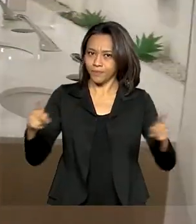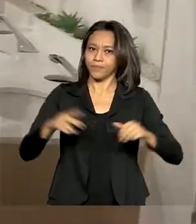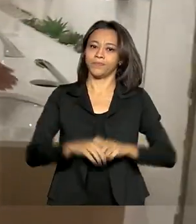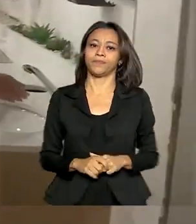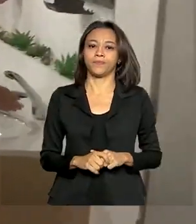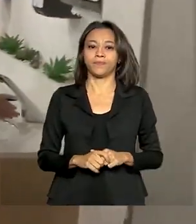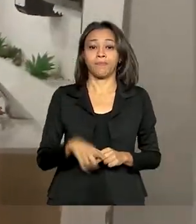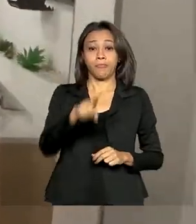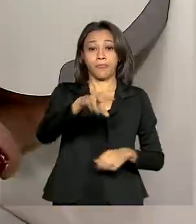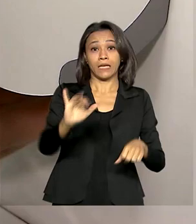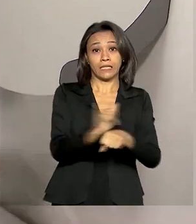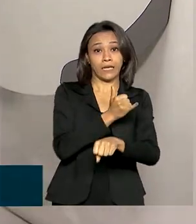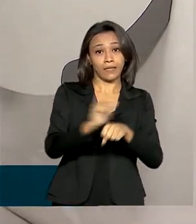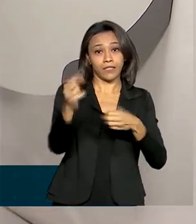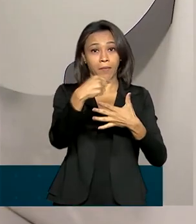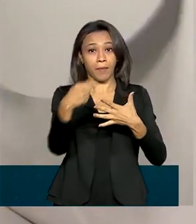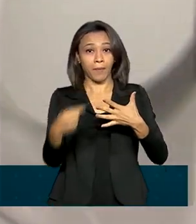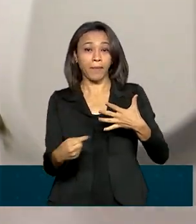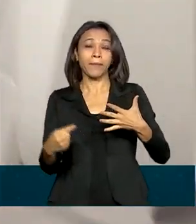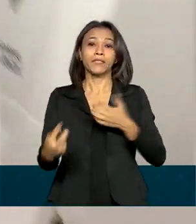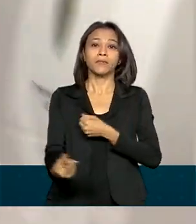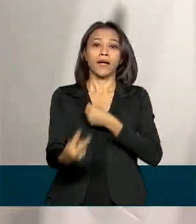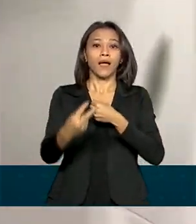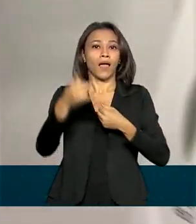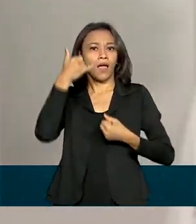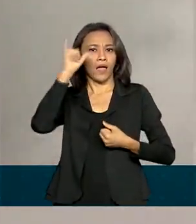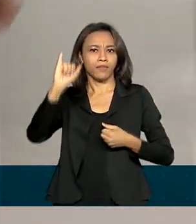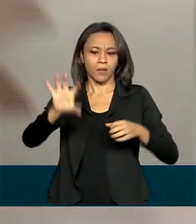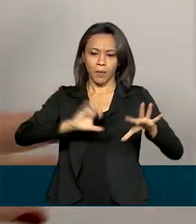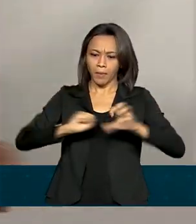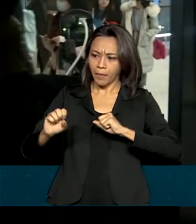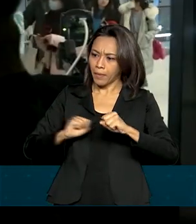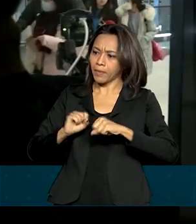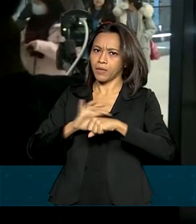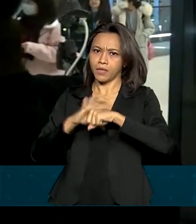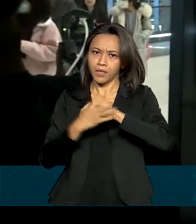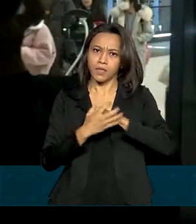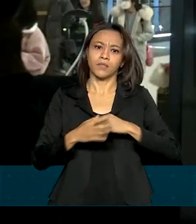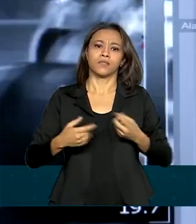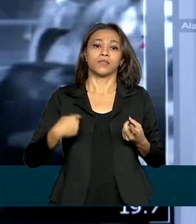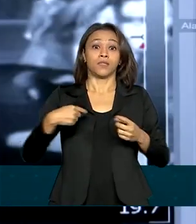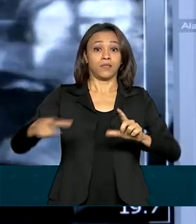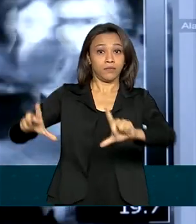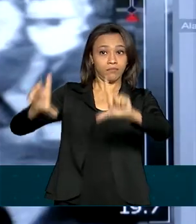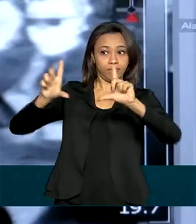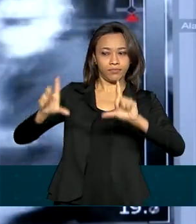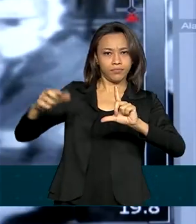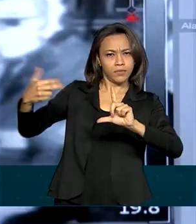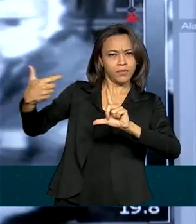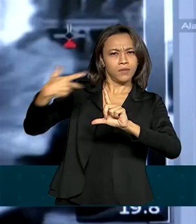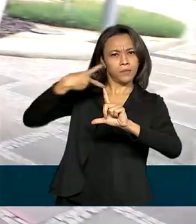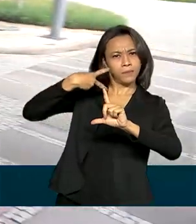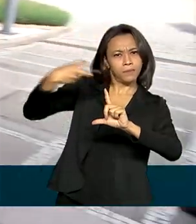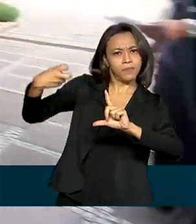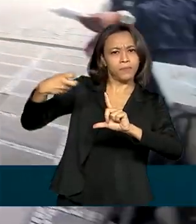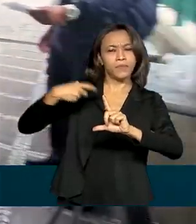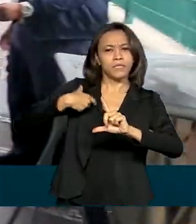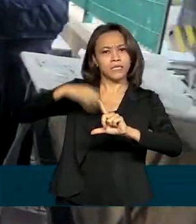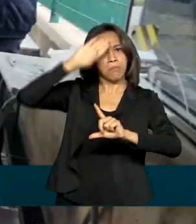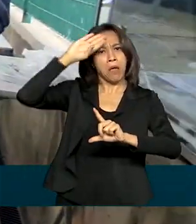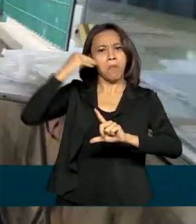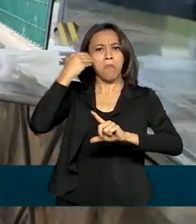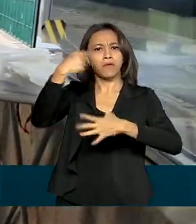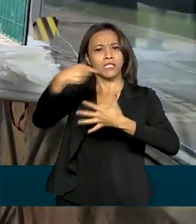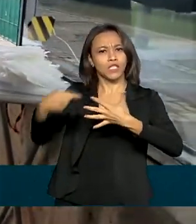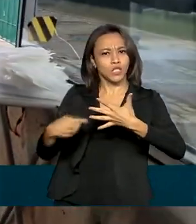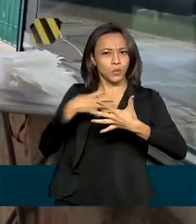Medidas de prevenção em ambientes coletivos, identificação precoce dos sintomas e afastamento dos